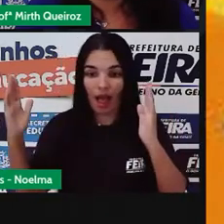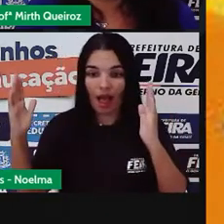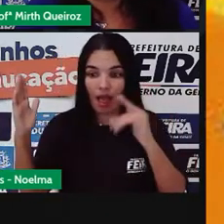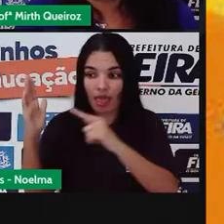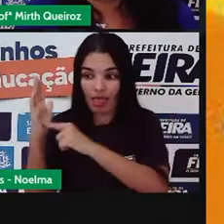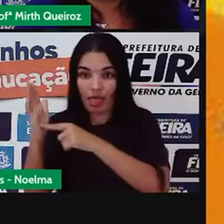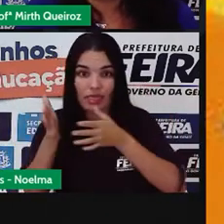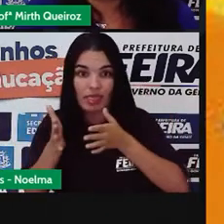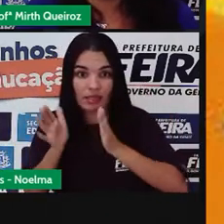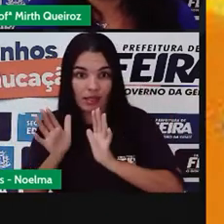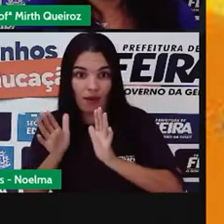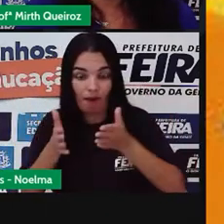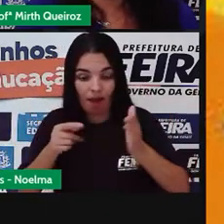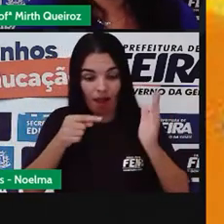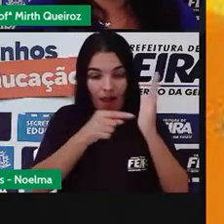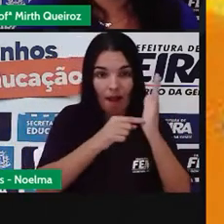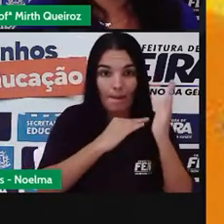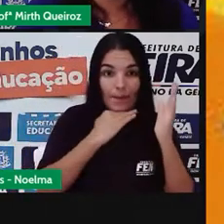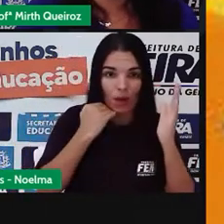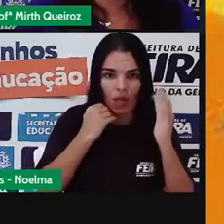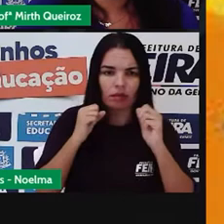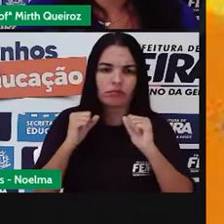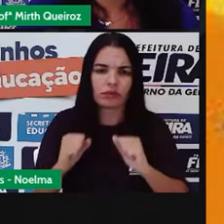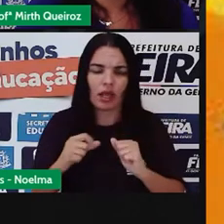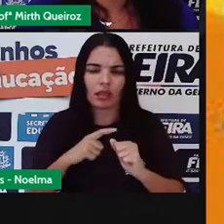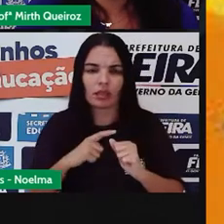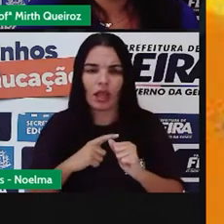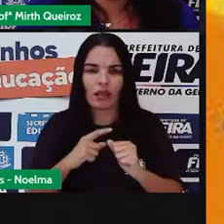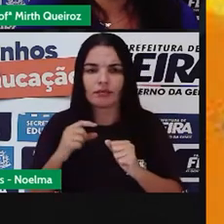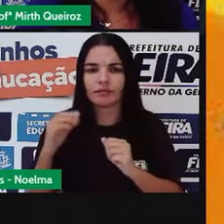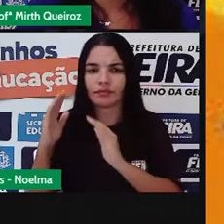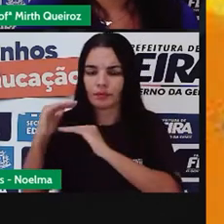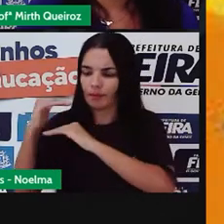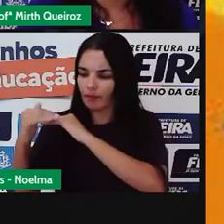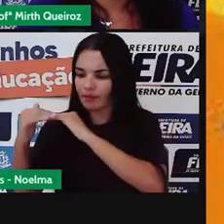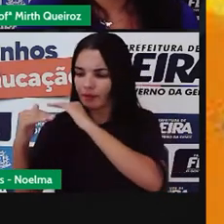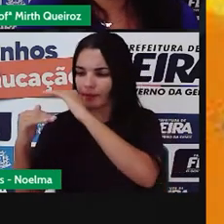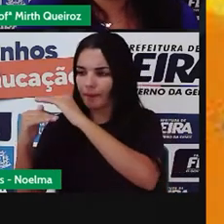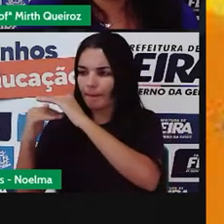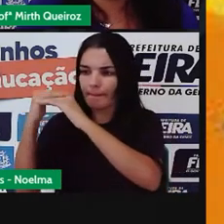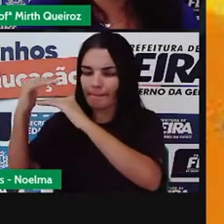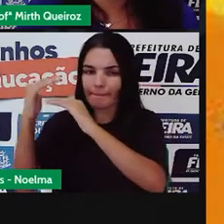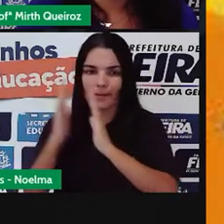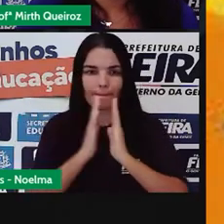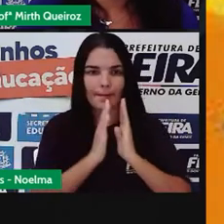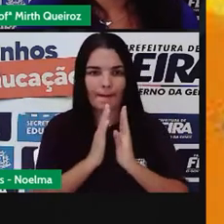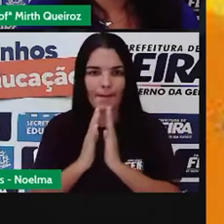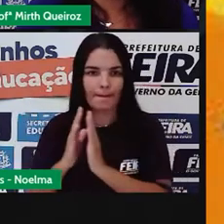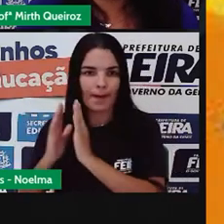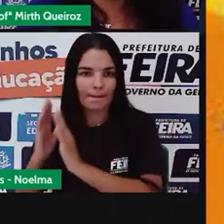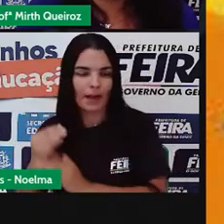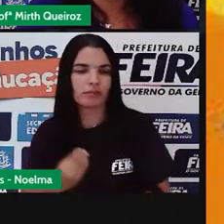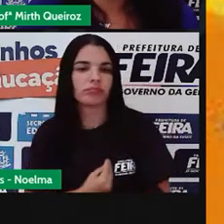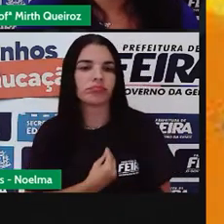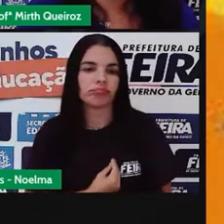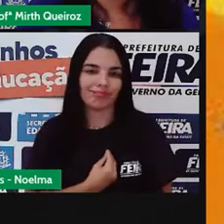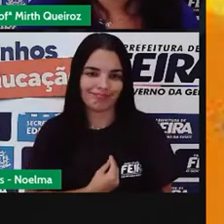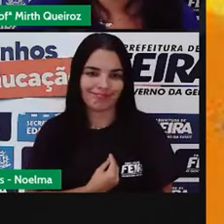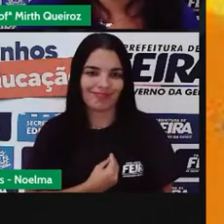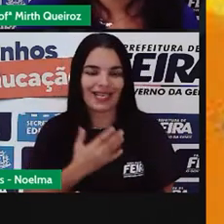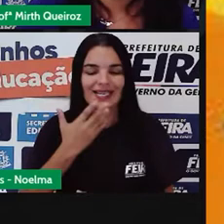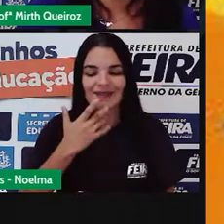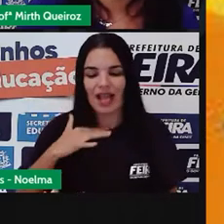por fase da vida. E as fases são essas. Seria a nossa infância, seria a nossa adolescência, a vida adulta